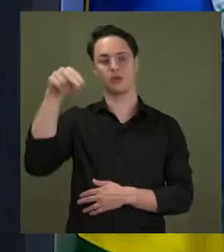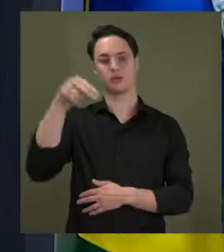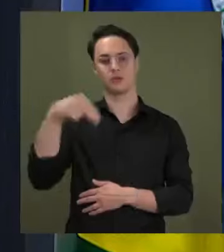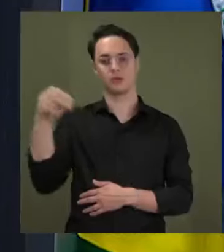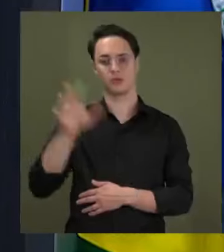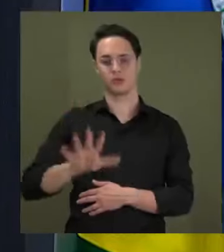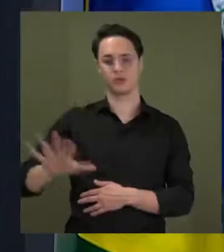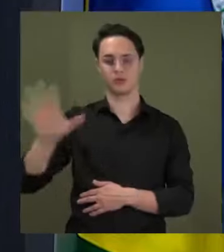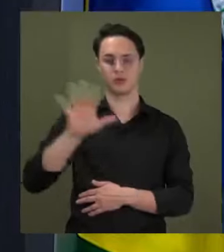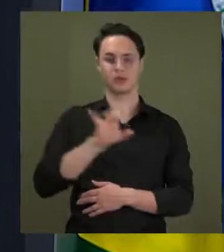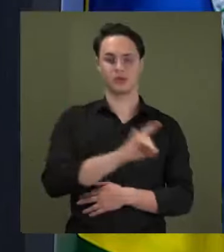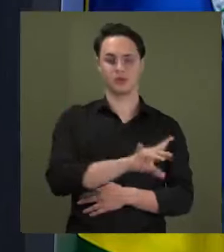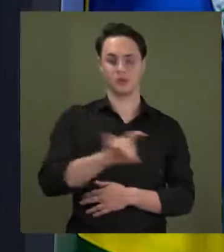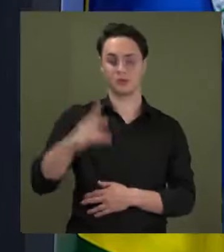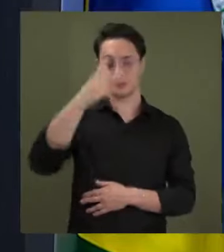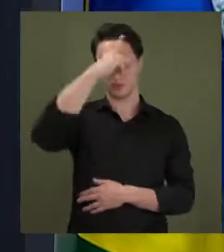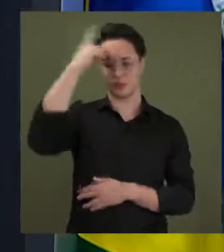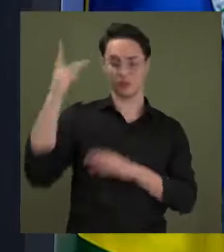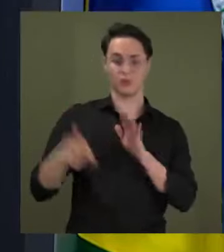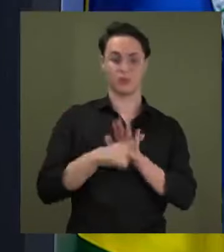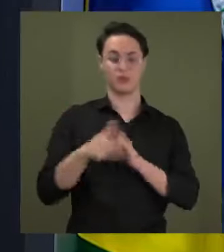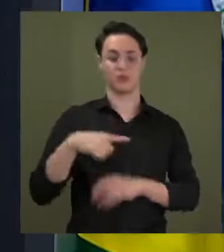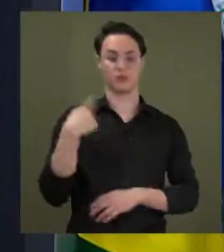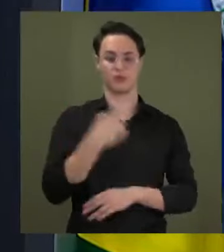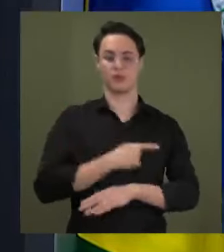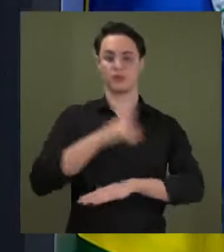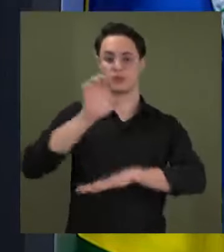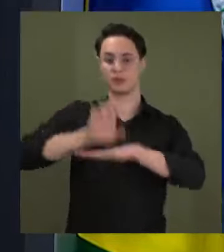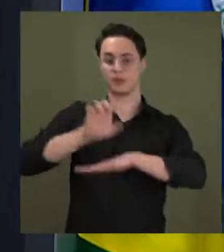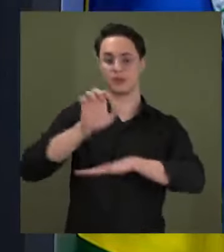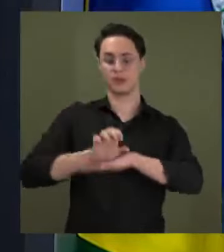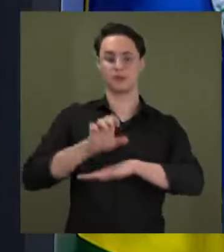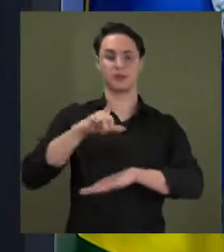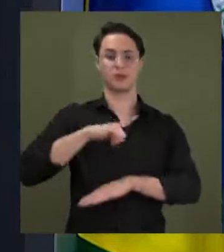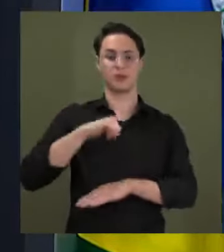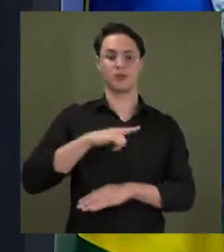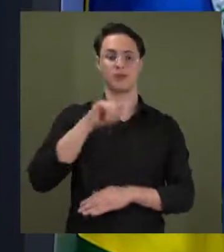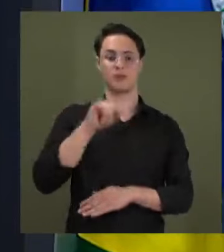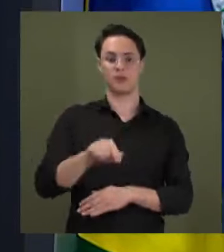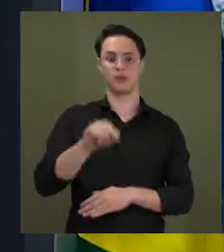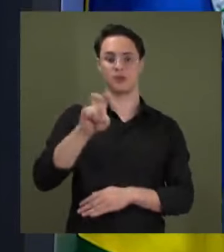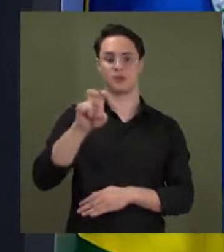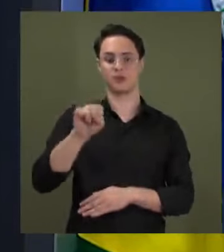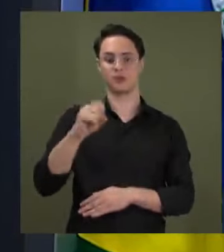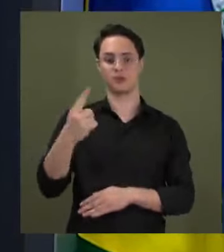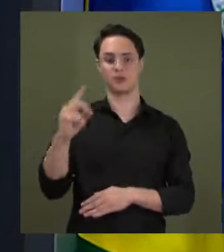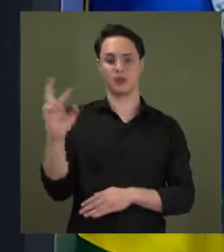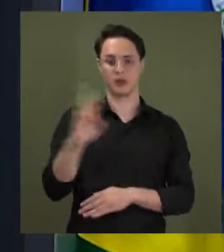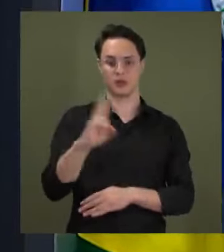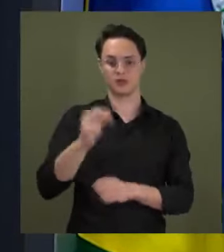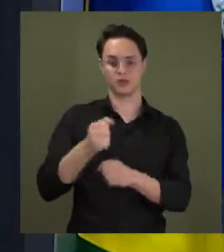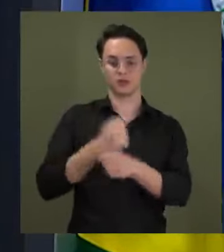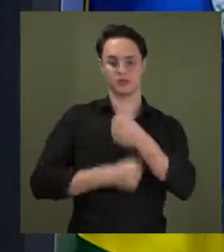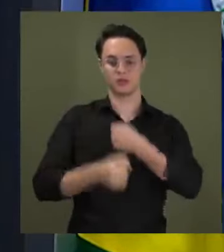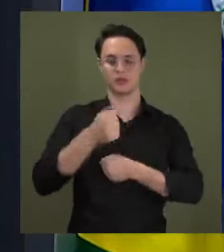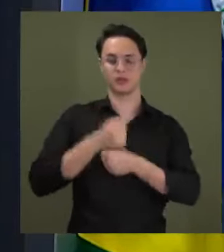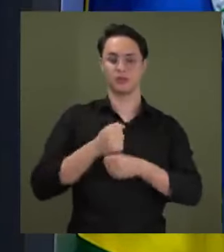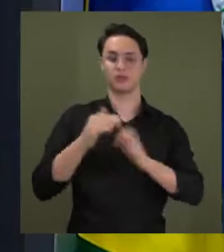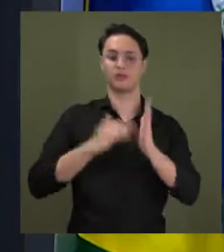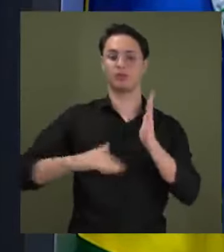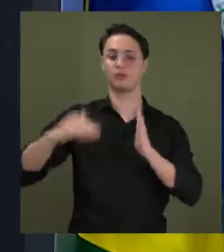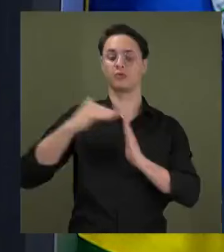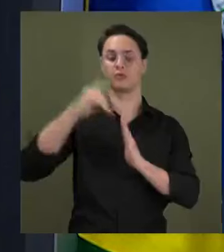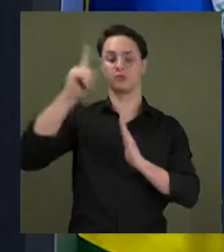Cada habitante do nosso estado recebeu, em média, R$.581 no ano passado. Tudo isso é fruto do